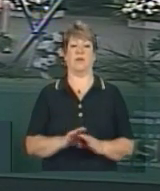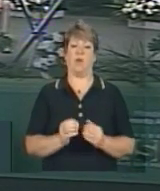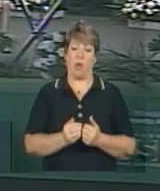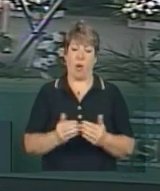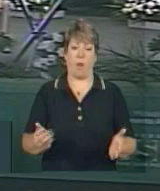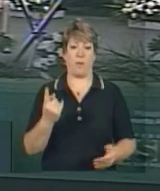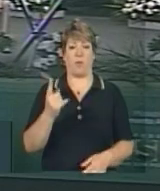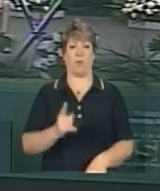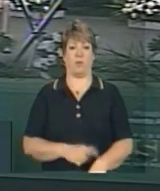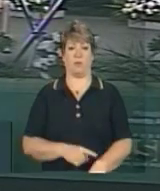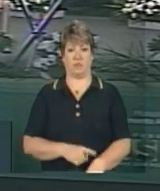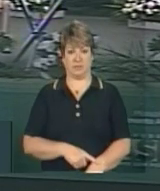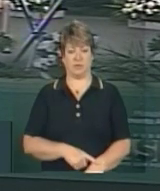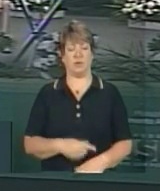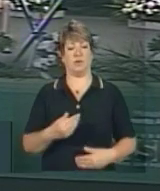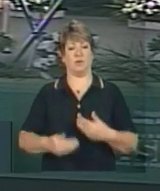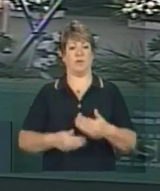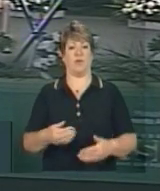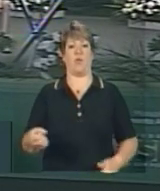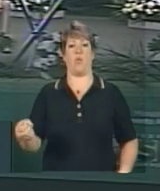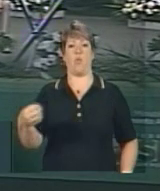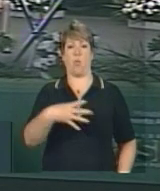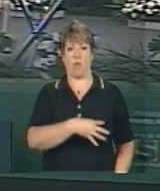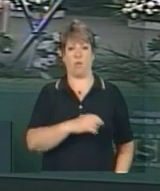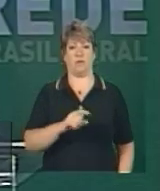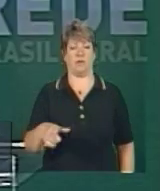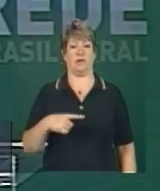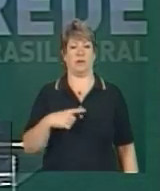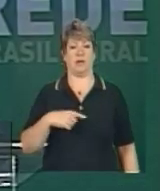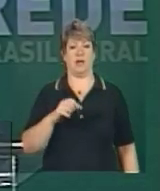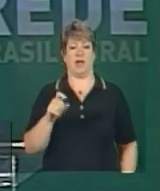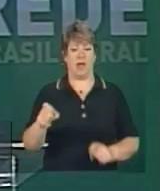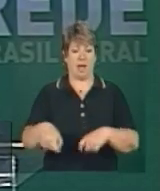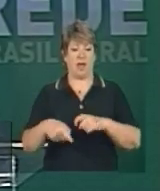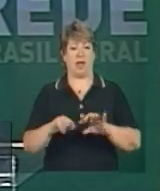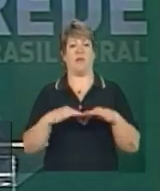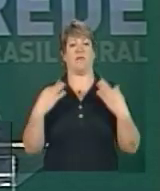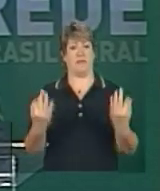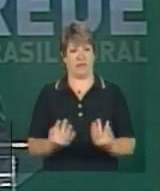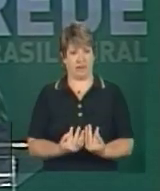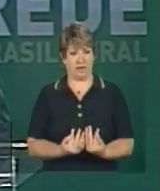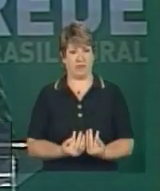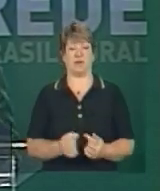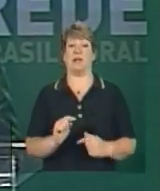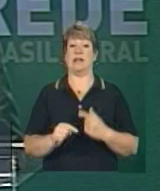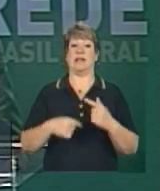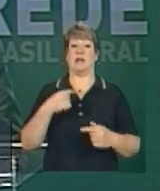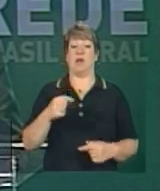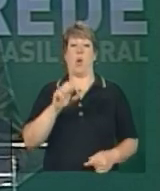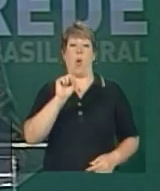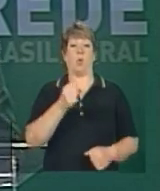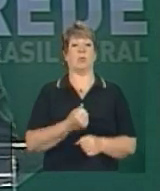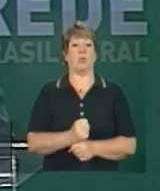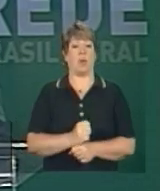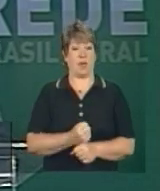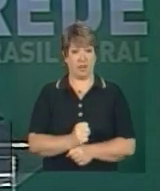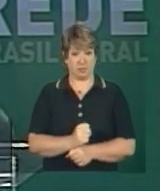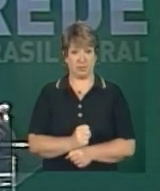ciclo de uma nova geração da agricultura familiar. Depois de, em oito anos,